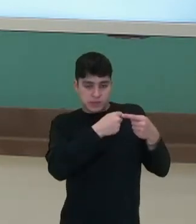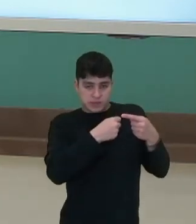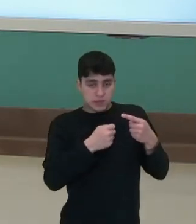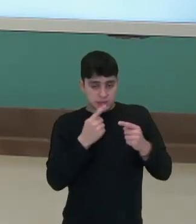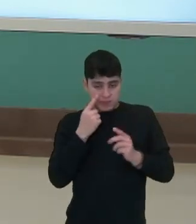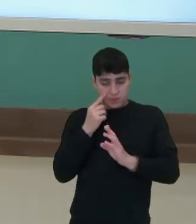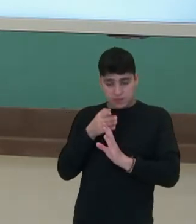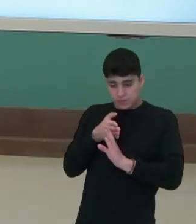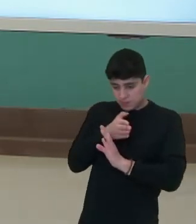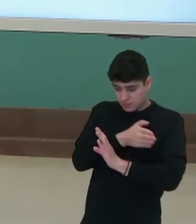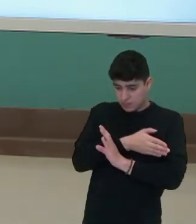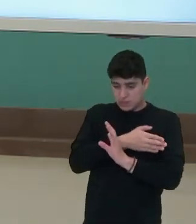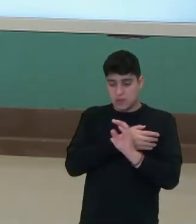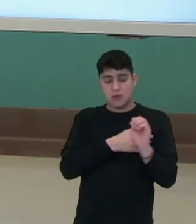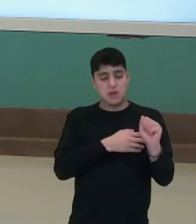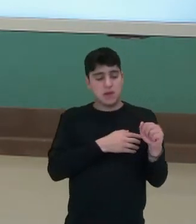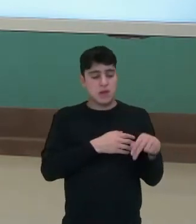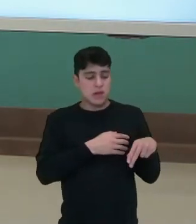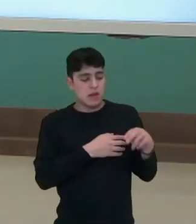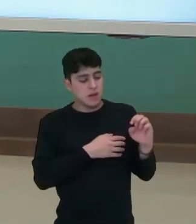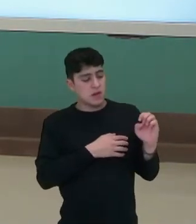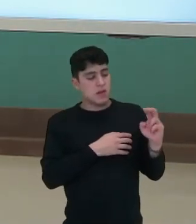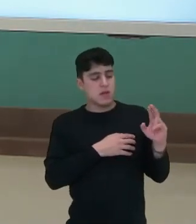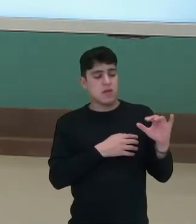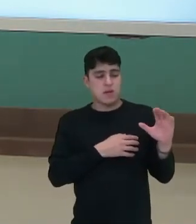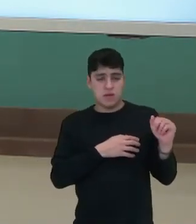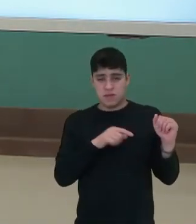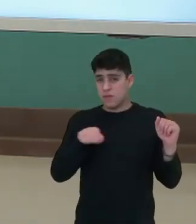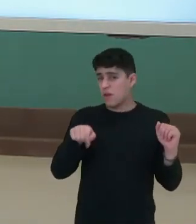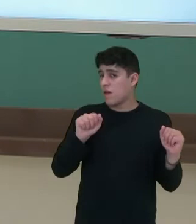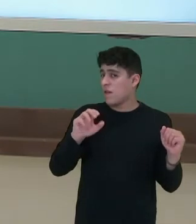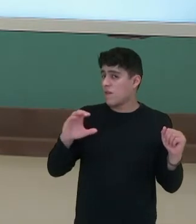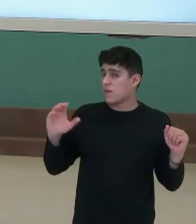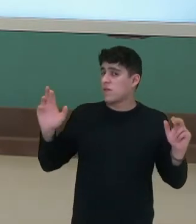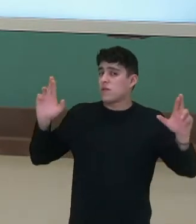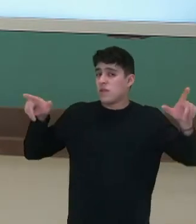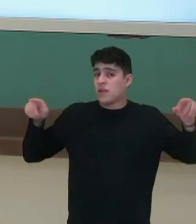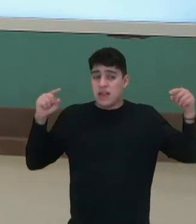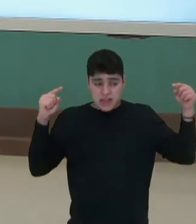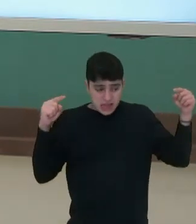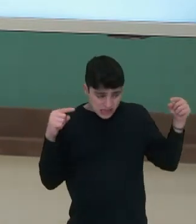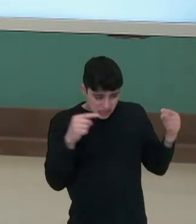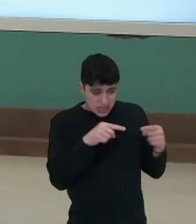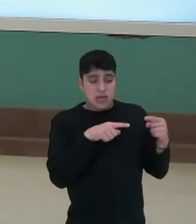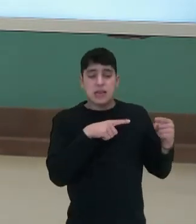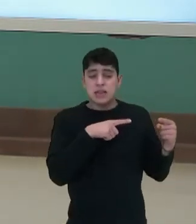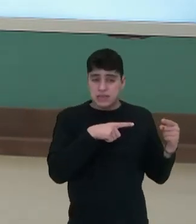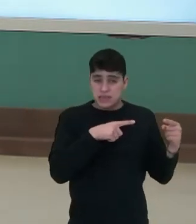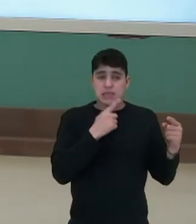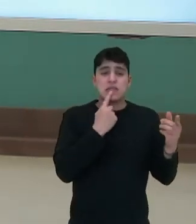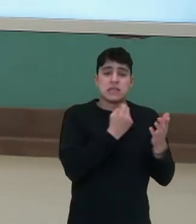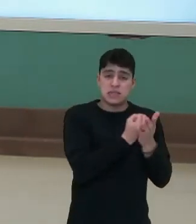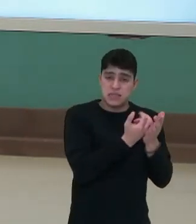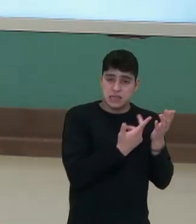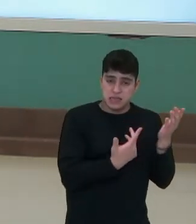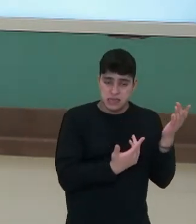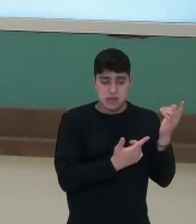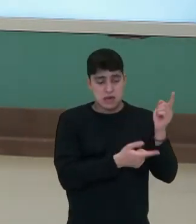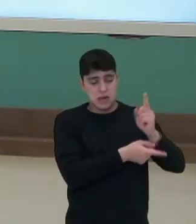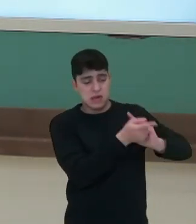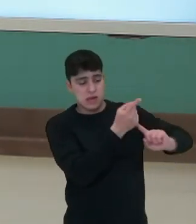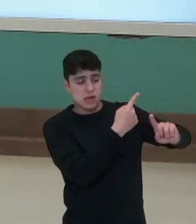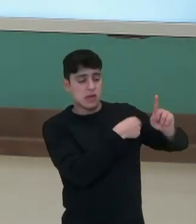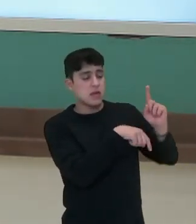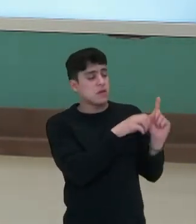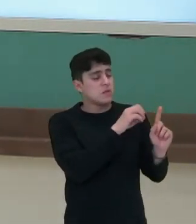anterior, o aneurisma, é que lá está chegando o sangue na região. Eu tenho uma